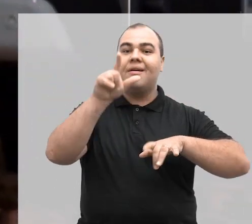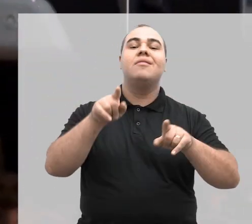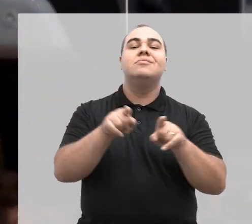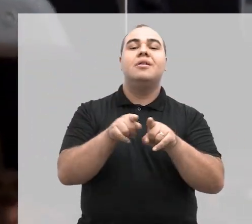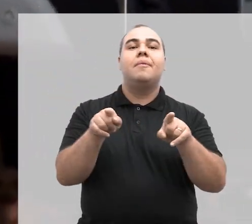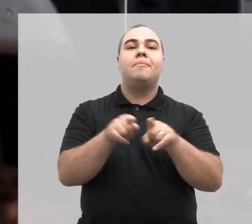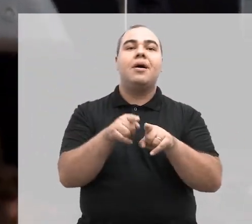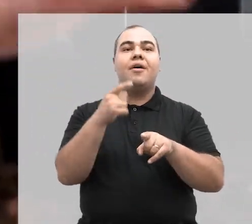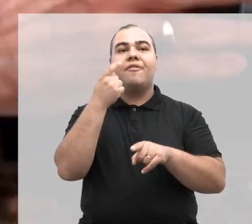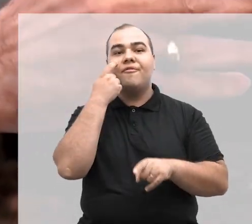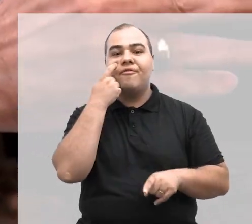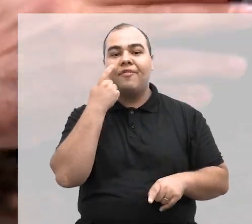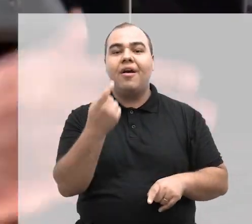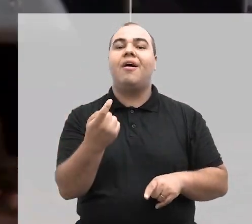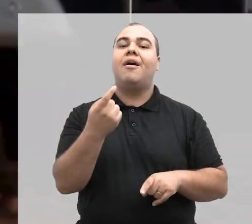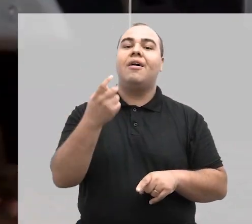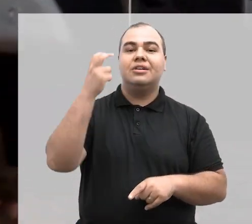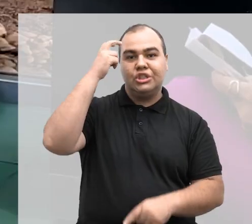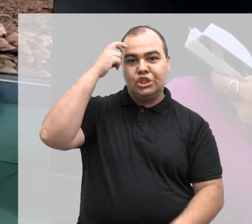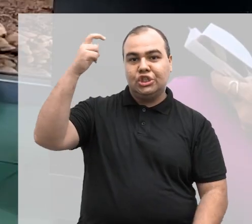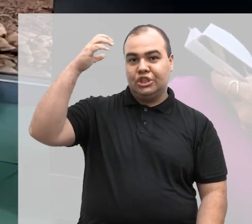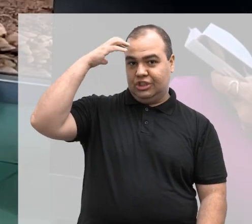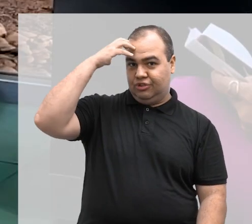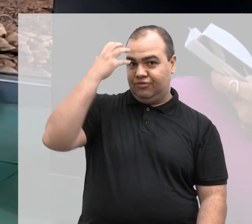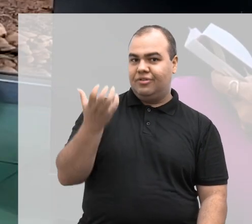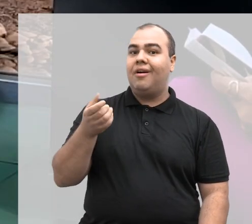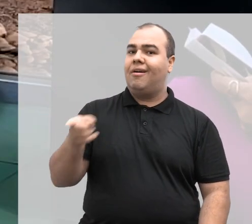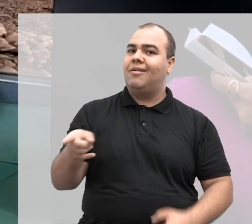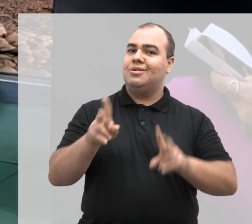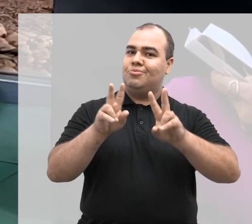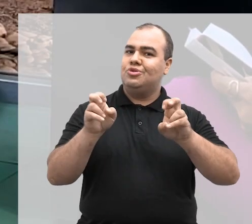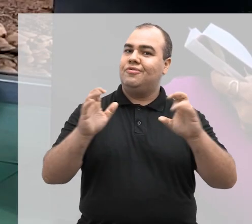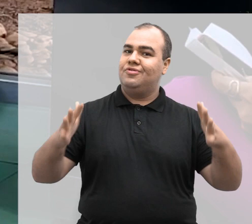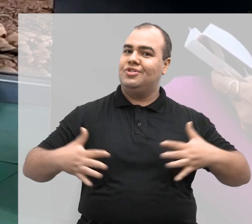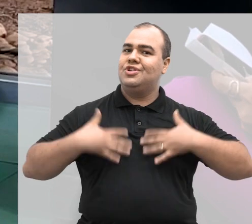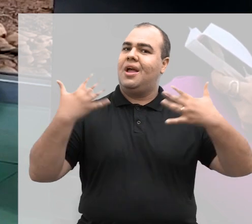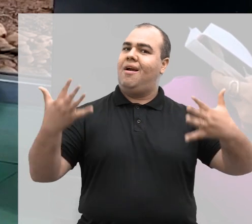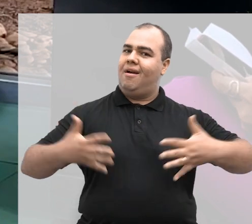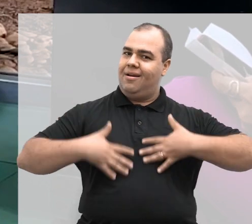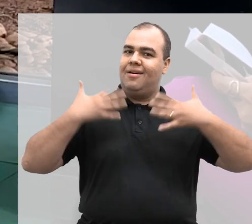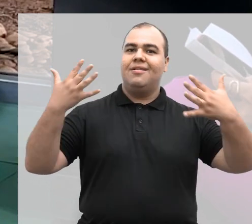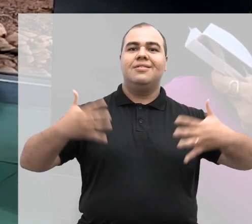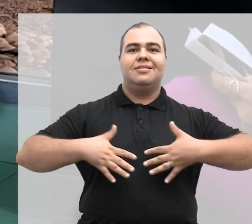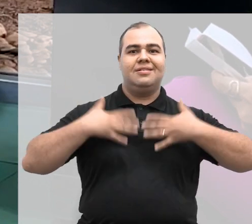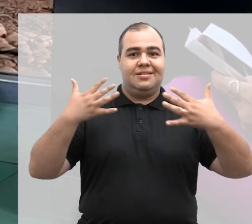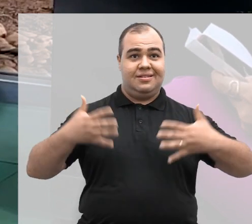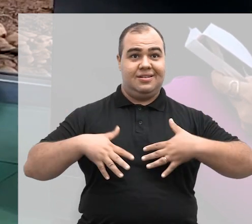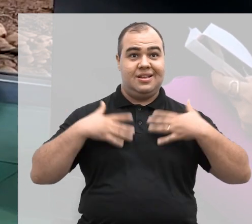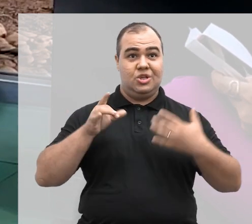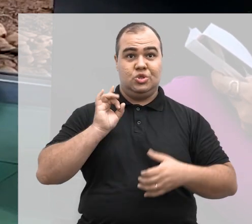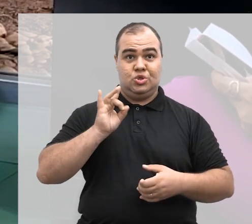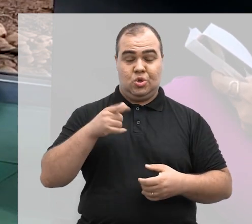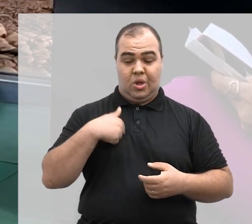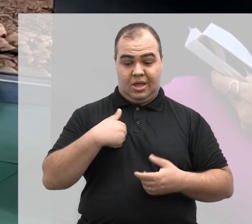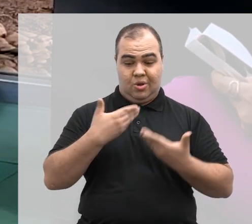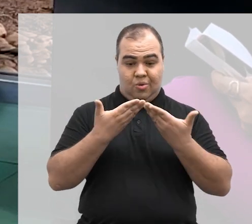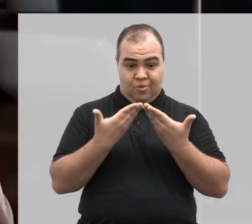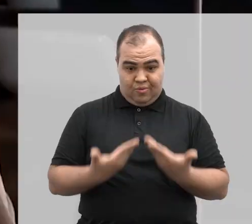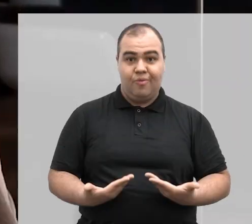existe a inteligência artificial. Isso é um motivo de alegria para mim, não só como